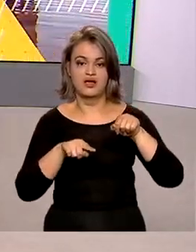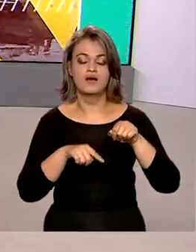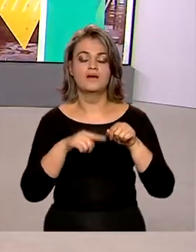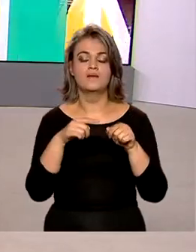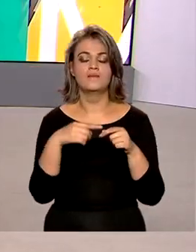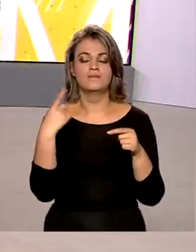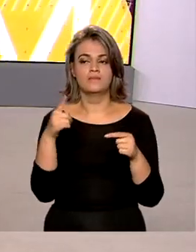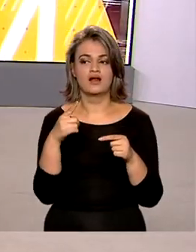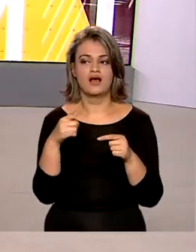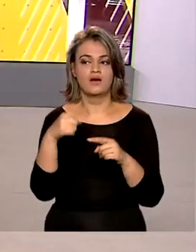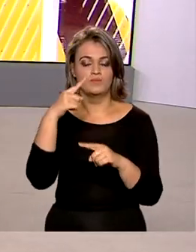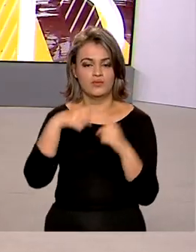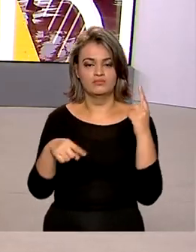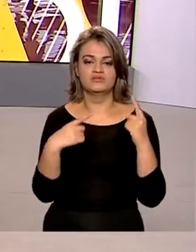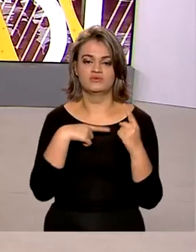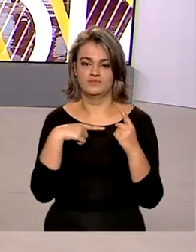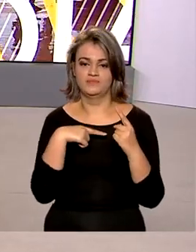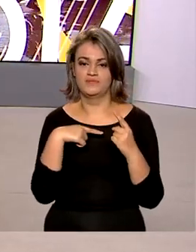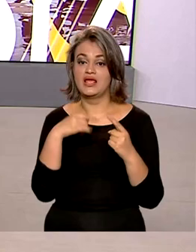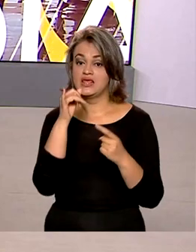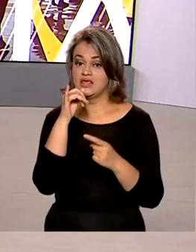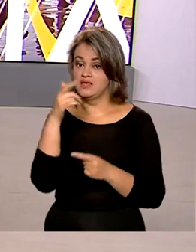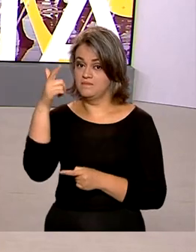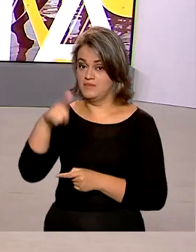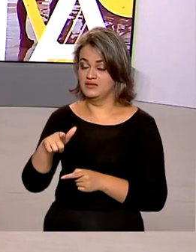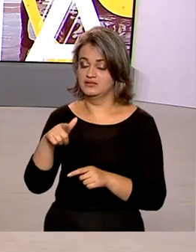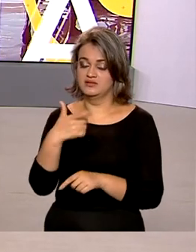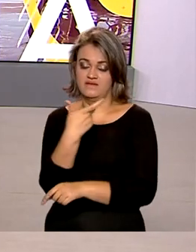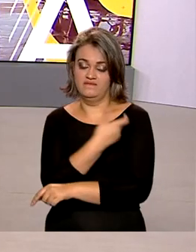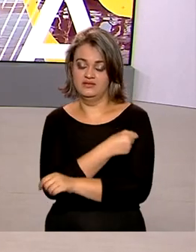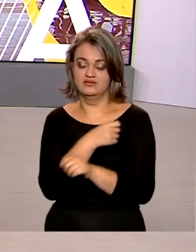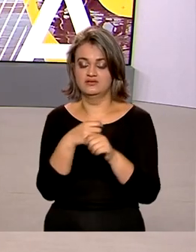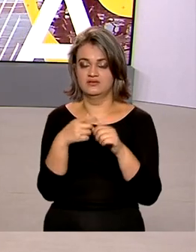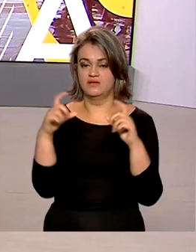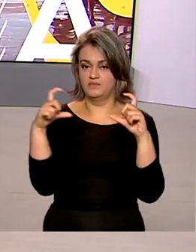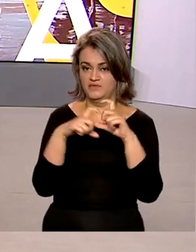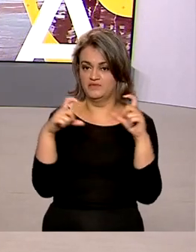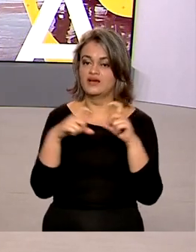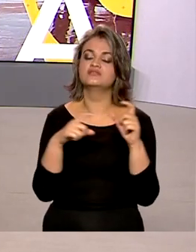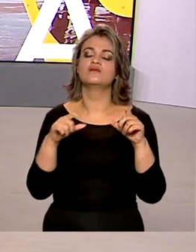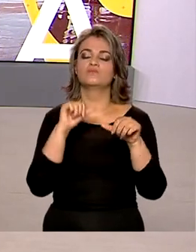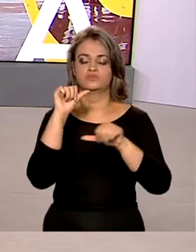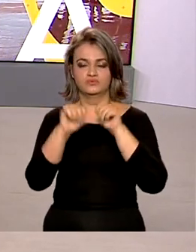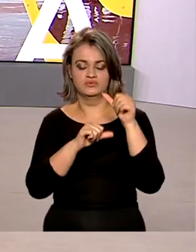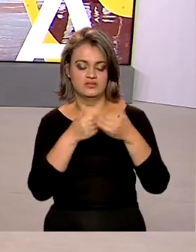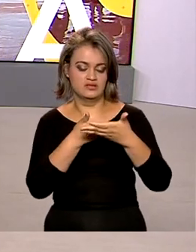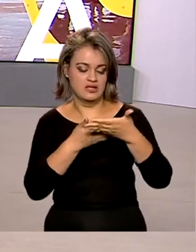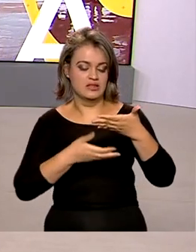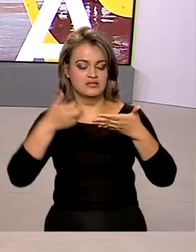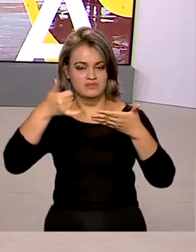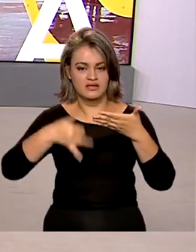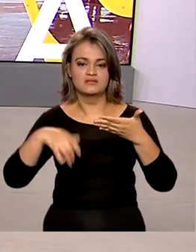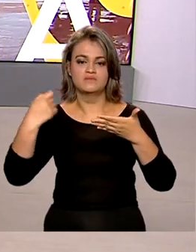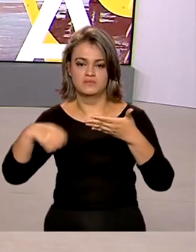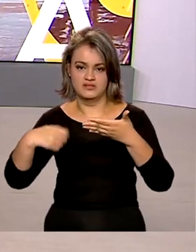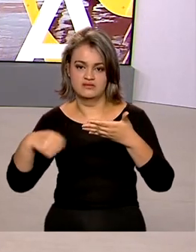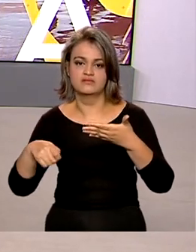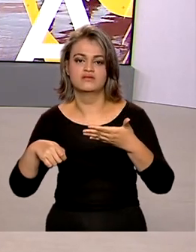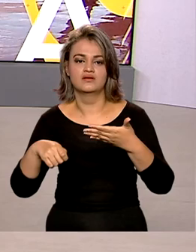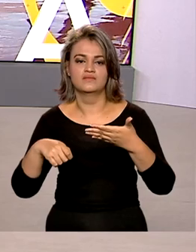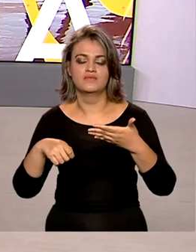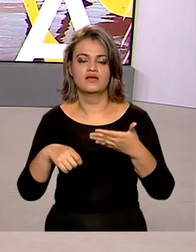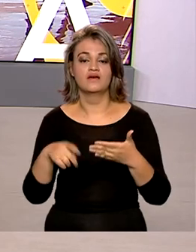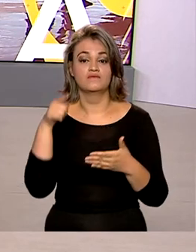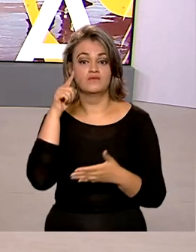incluir uma contraindicação e informou que a bula da vacina Pfizer também deverá ter alterações a pedido do laboratório.